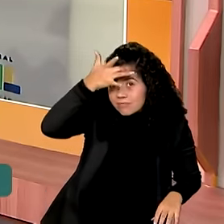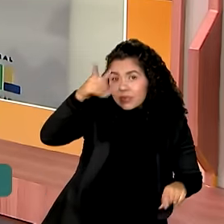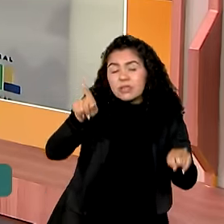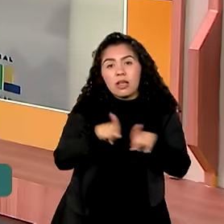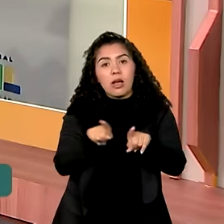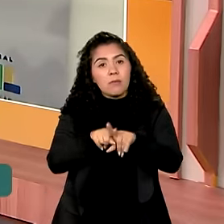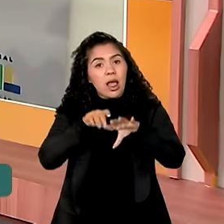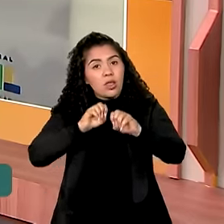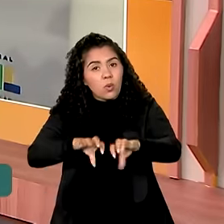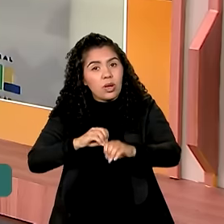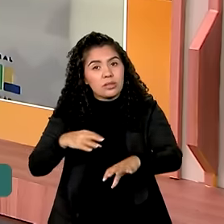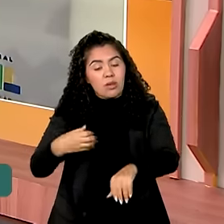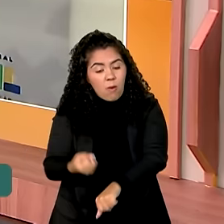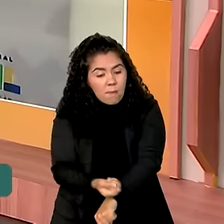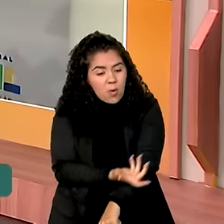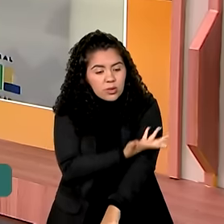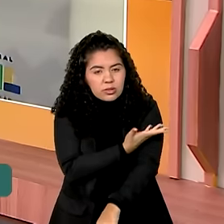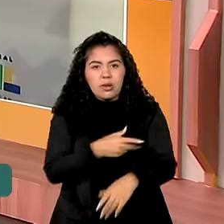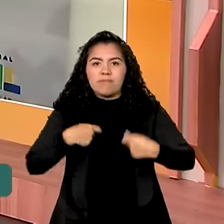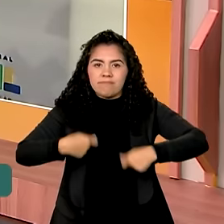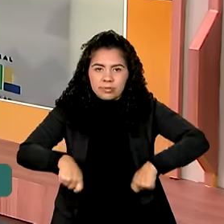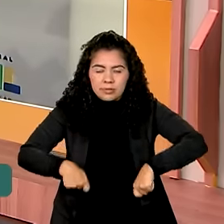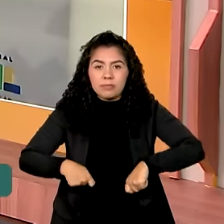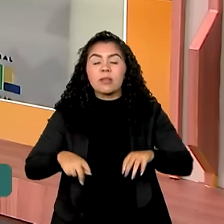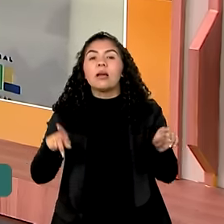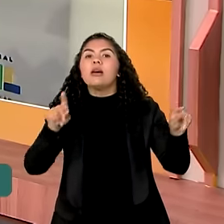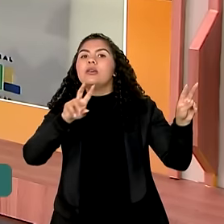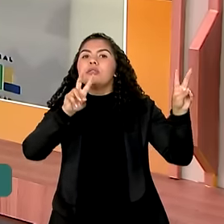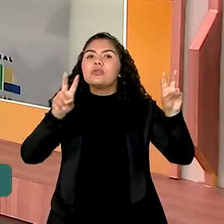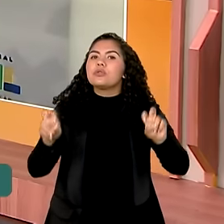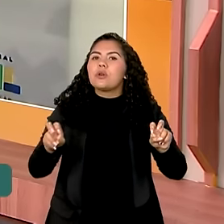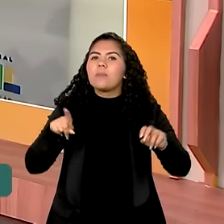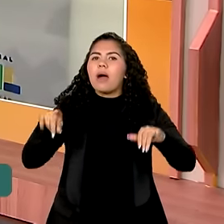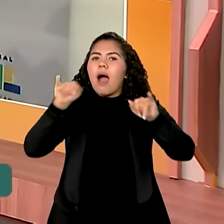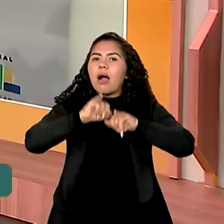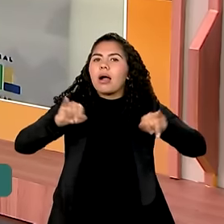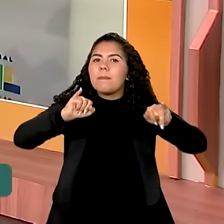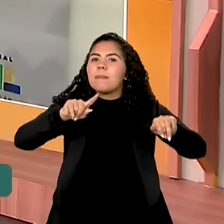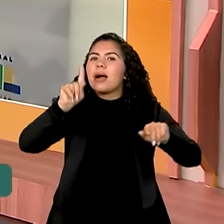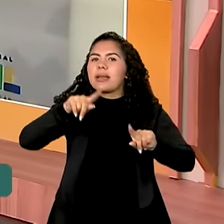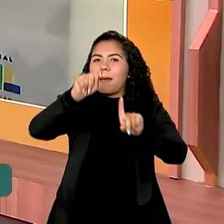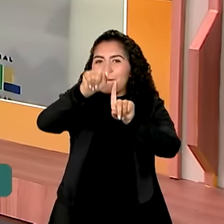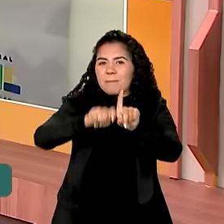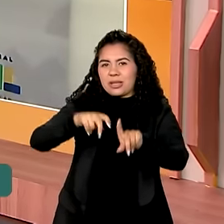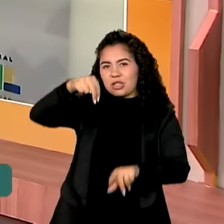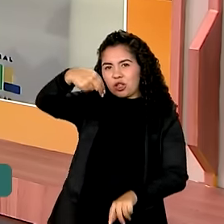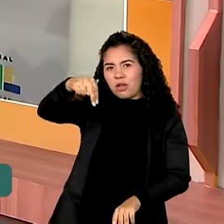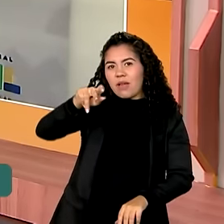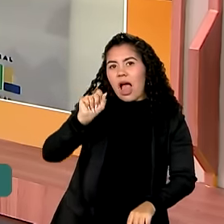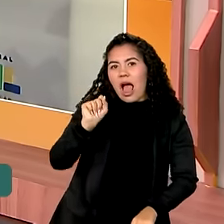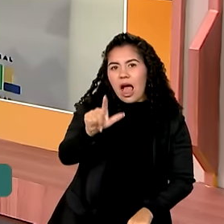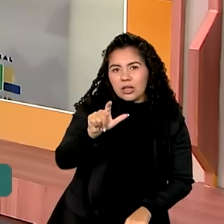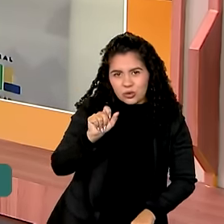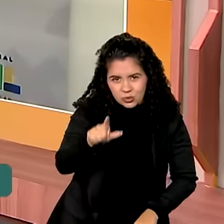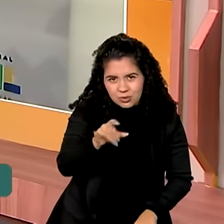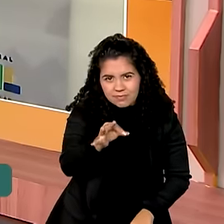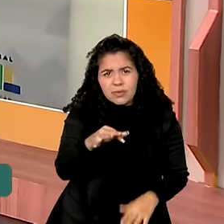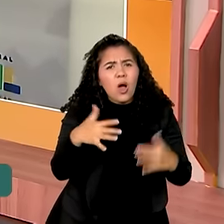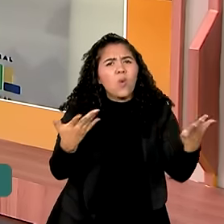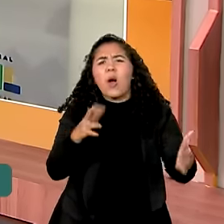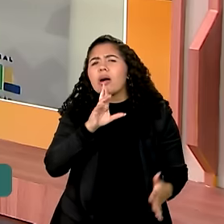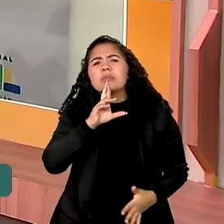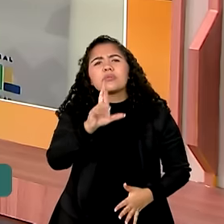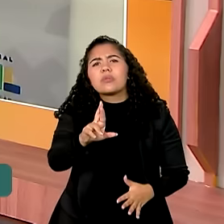emocional. Agora, uma das campanhas mais conhecidas é o Novembro Azul. Quais resultados a gente